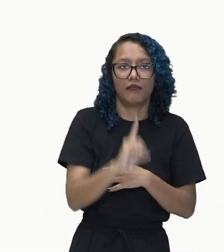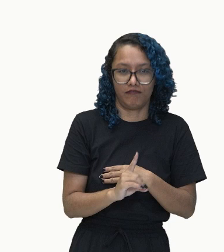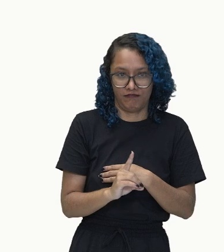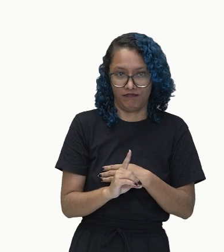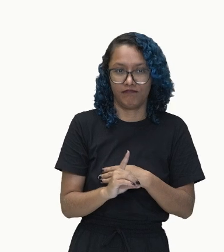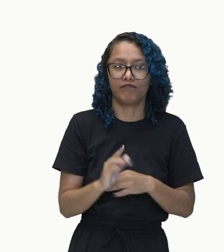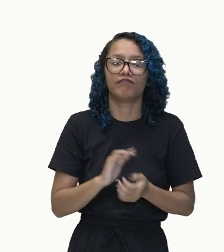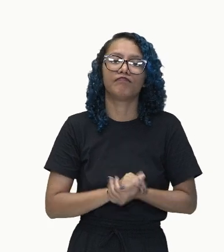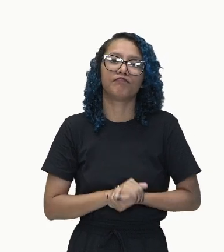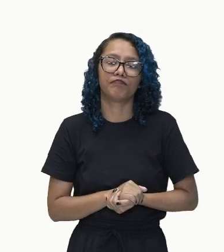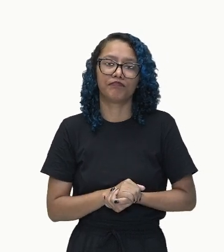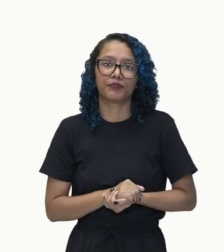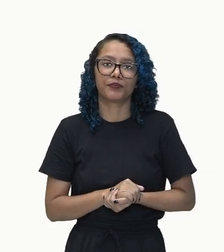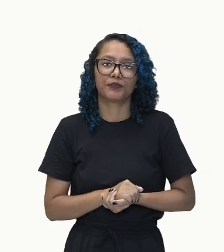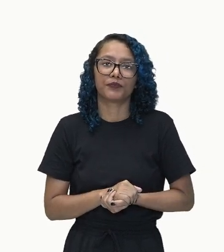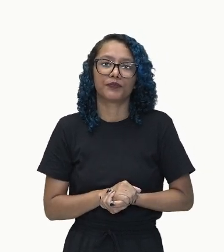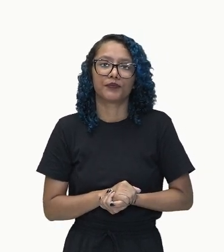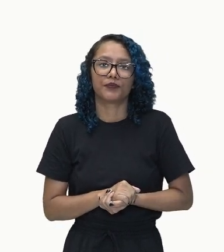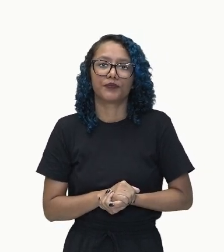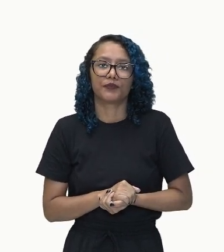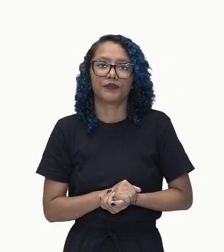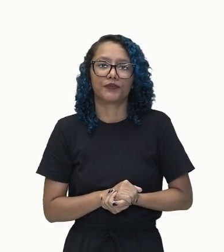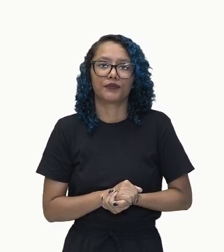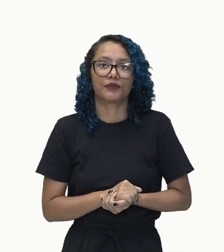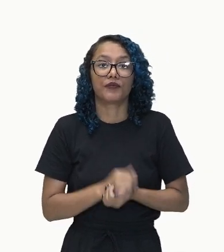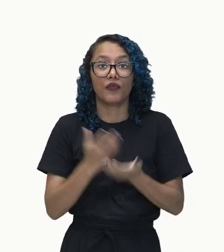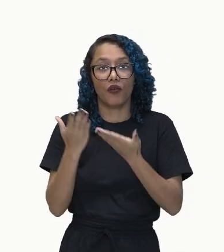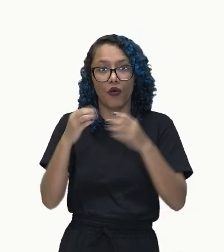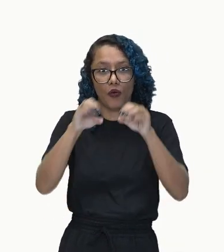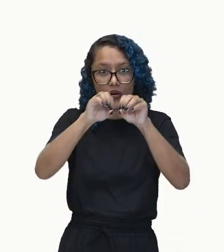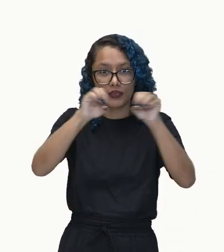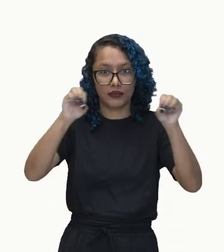ó. Está aqui a nossa frase, ó.